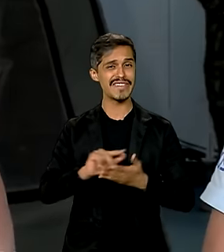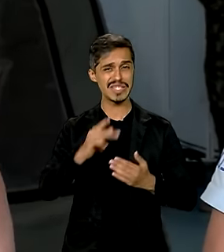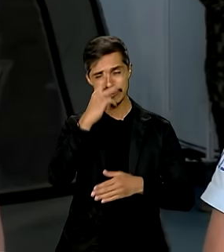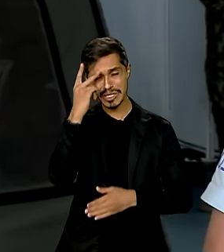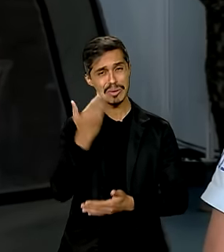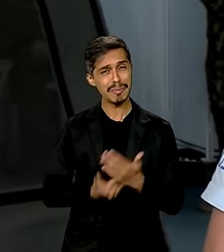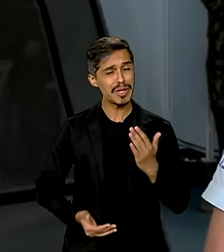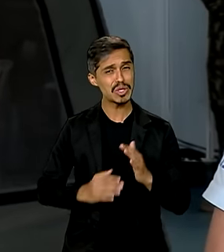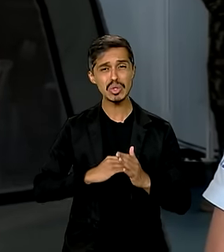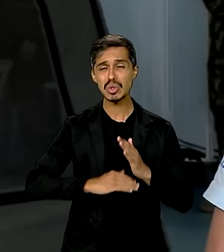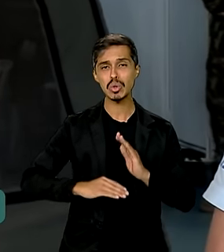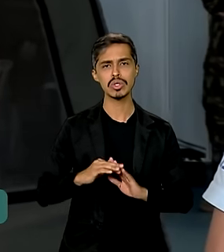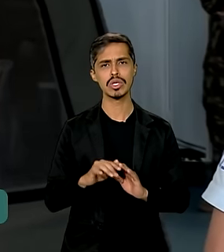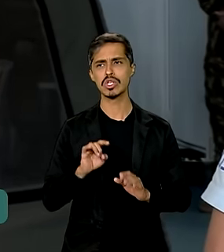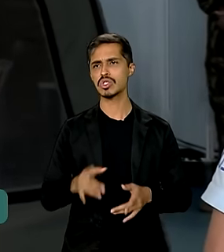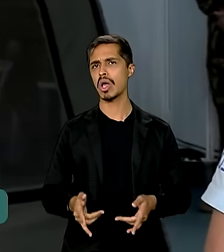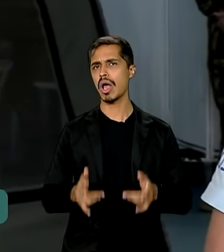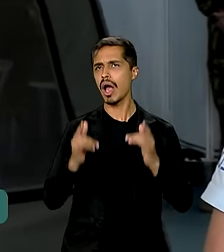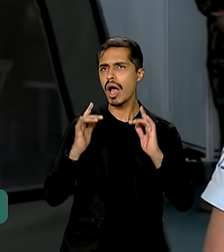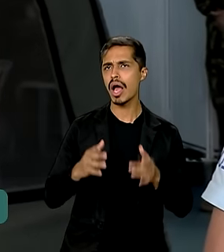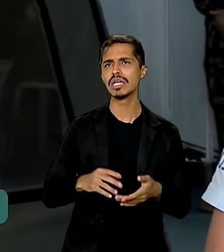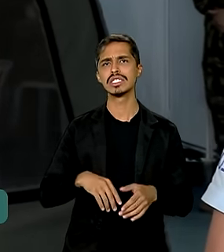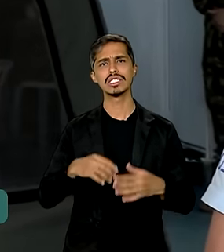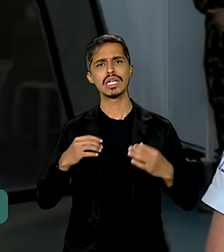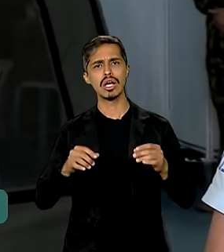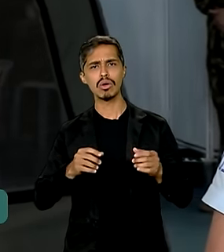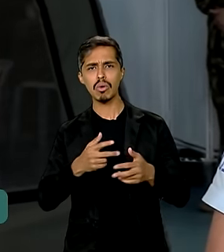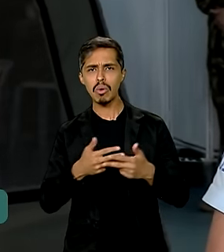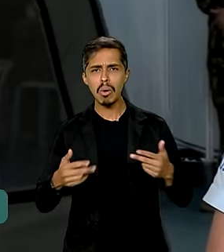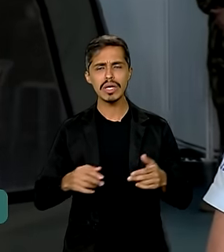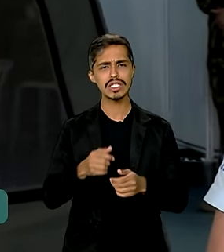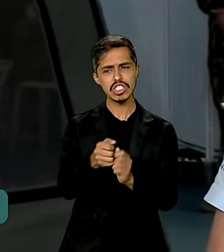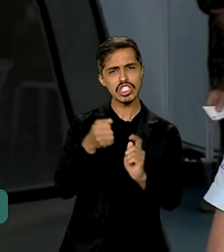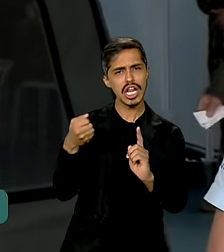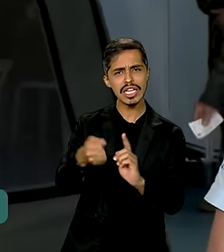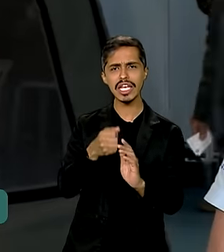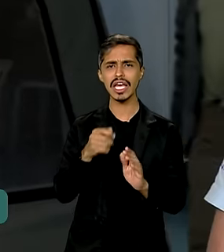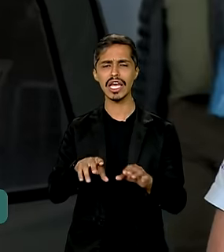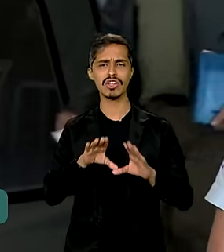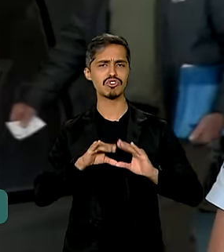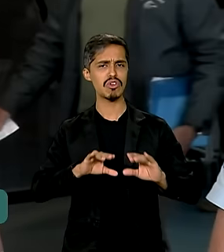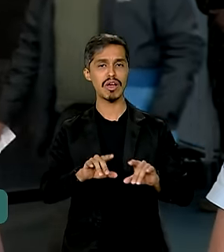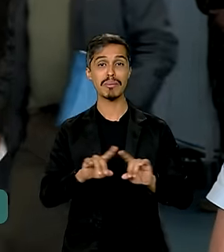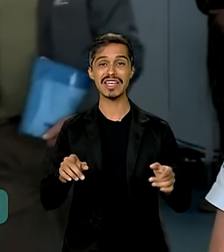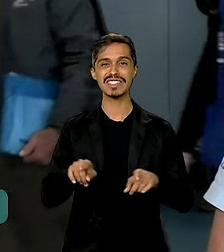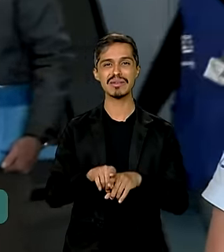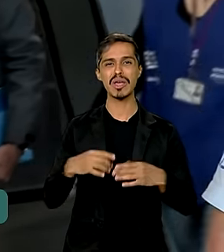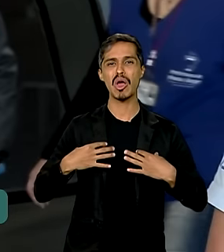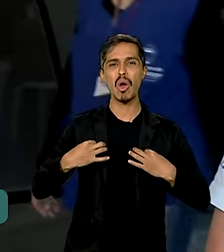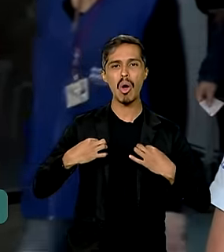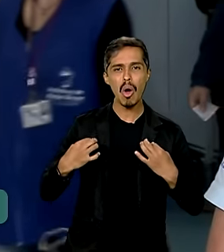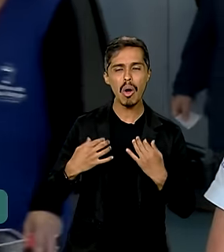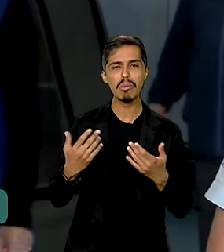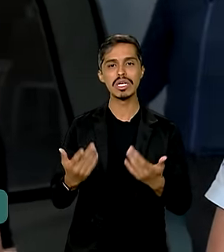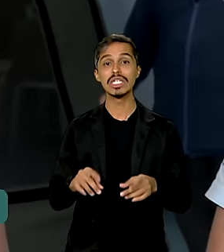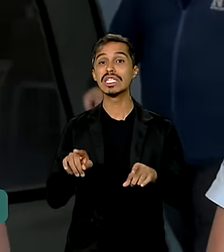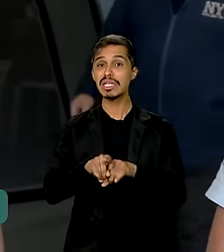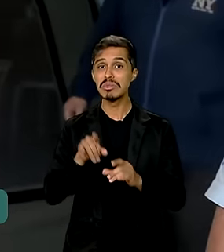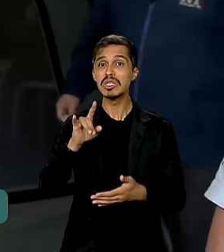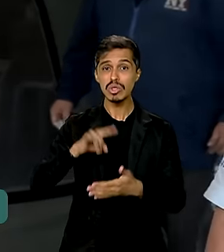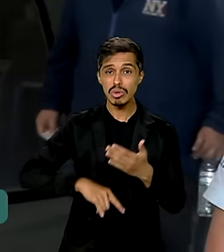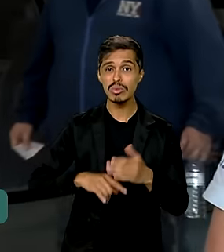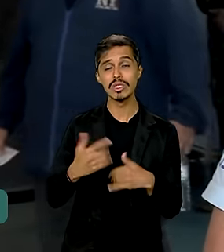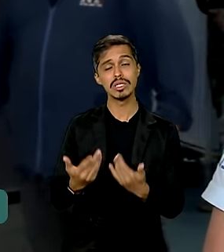Não apenas móveis, eletrodomésticos e roupas, mas também documentos. Por isso, um mutirão social com